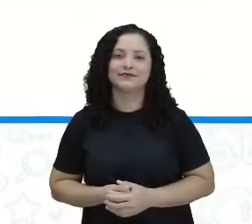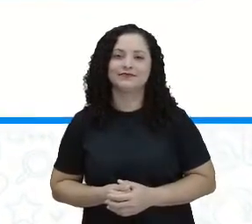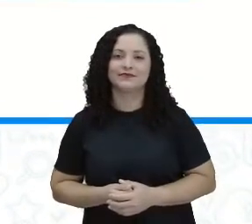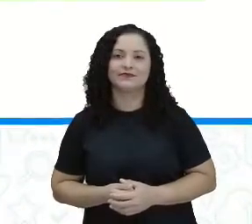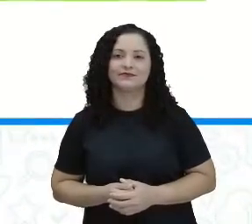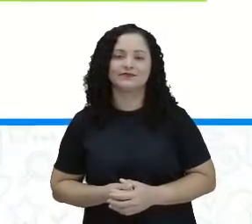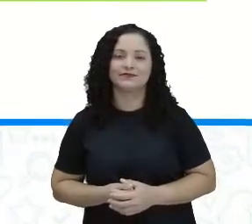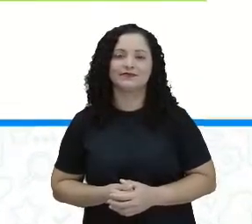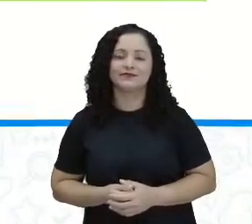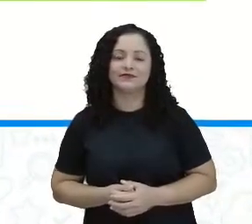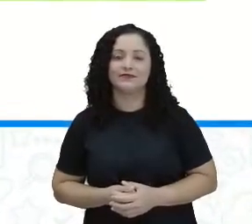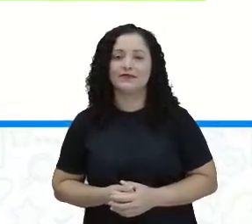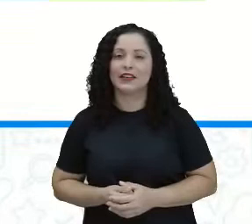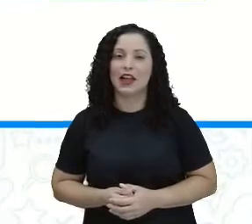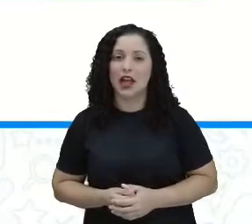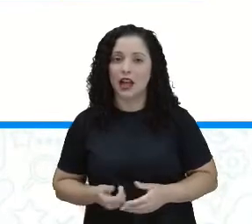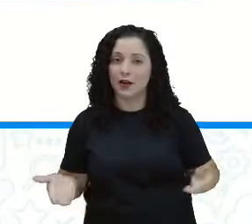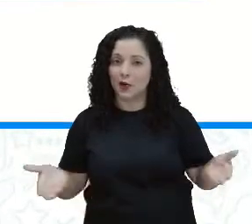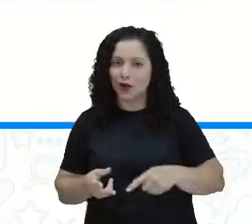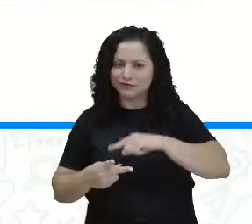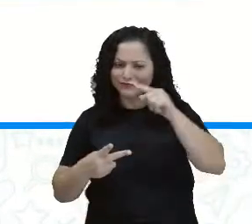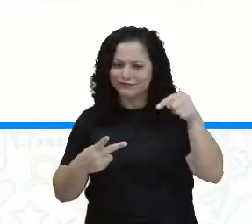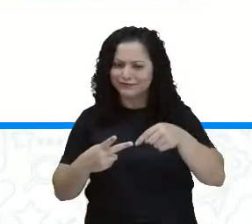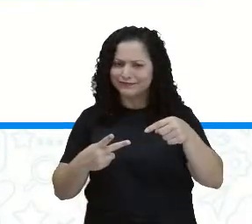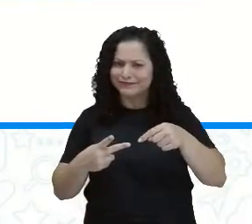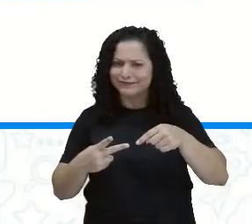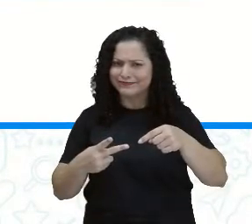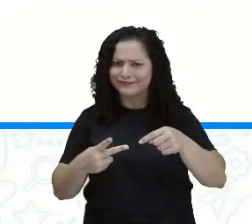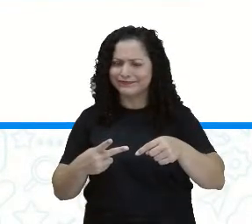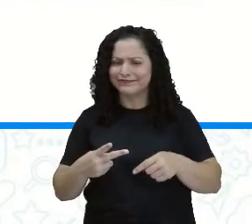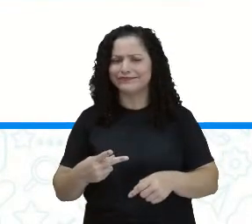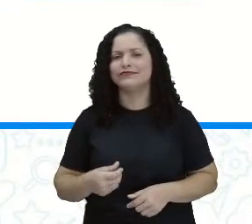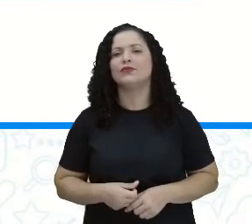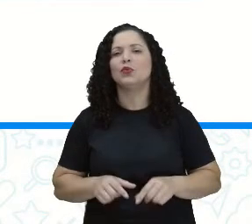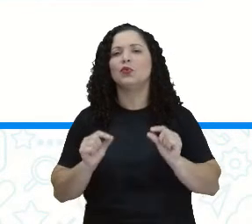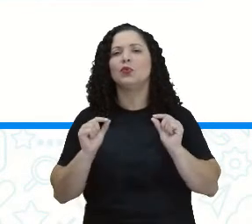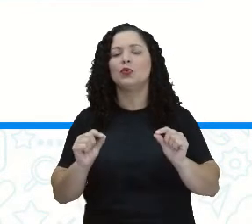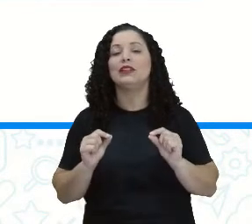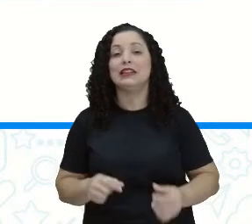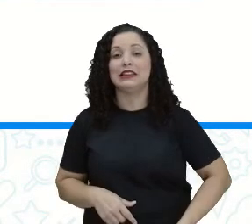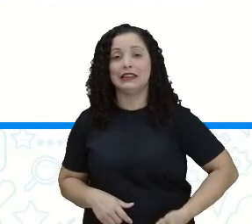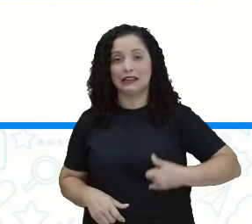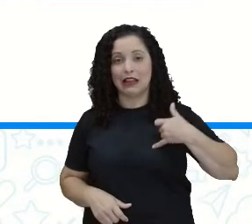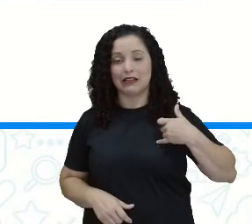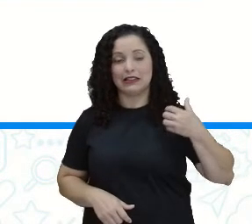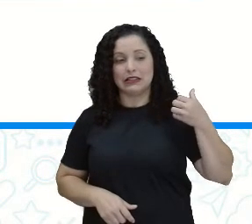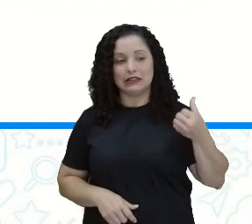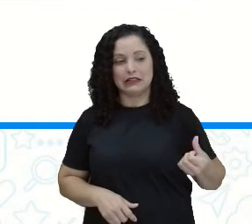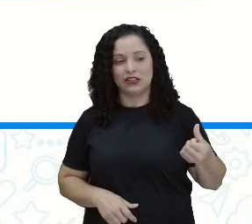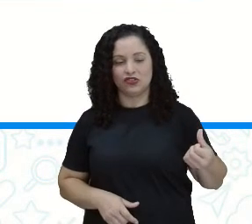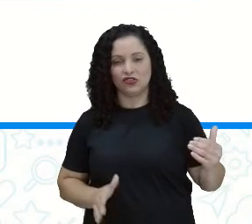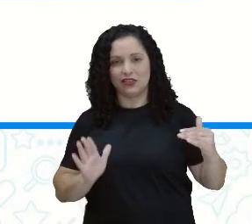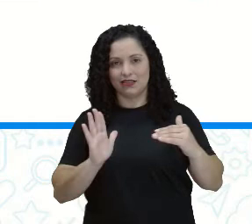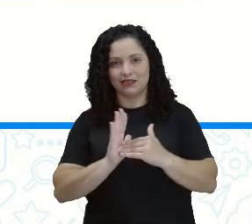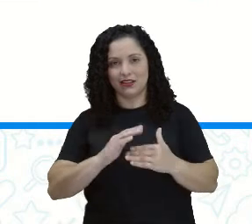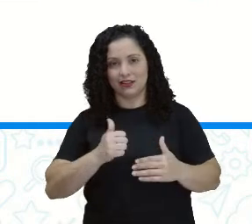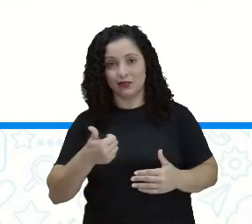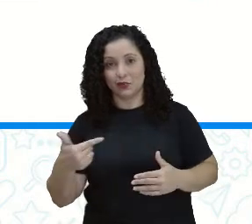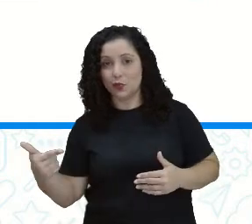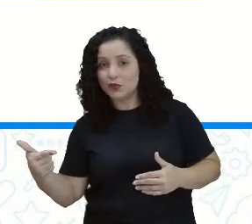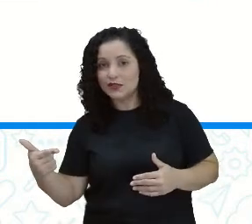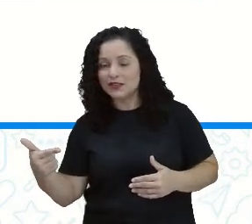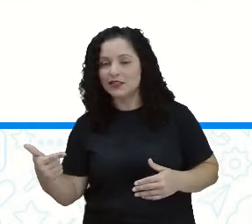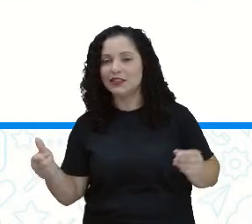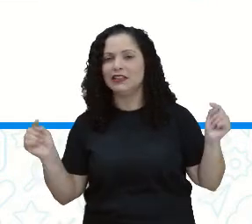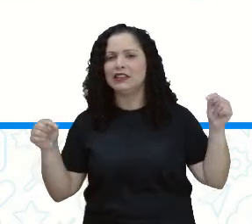A segunda infância, de 6 a 12 anos, fase onde a criança